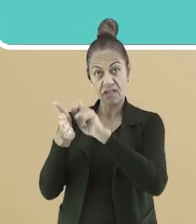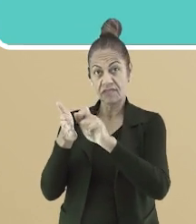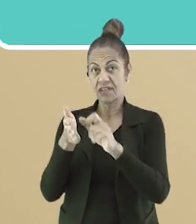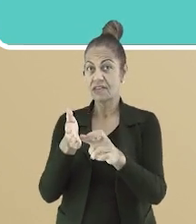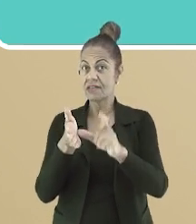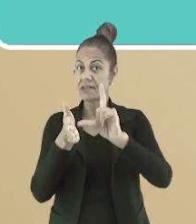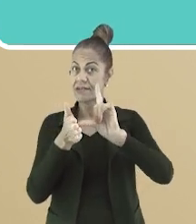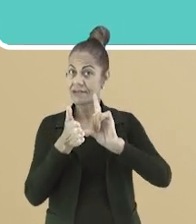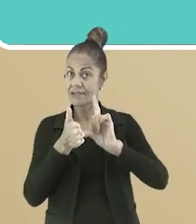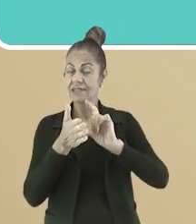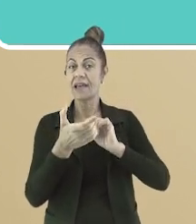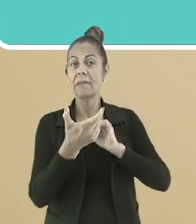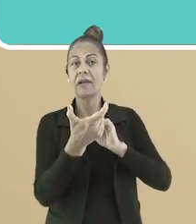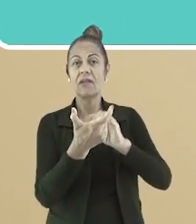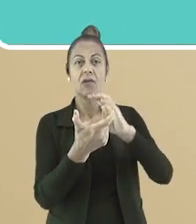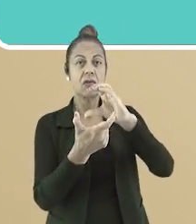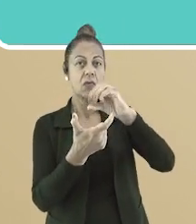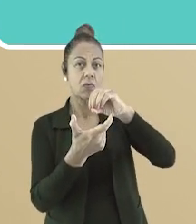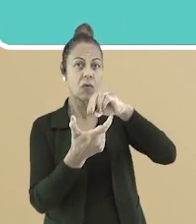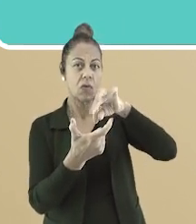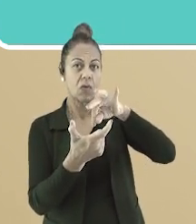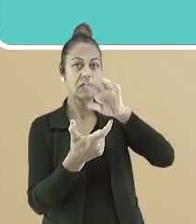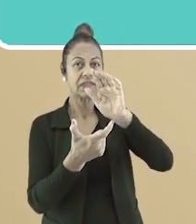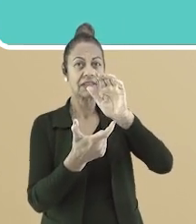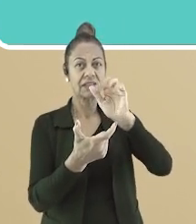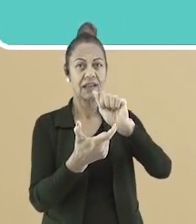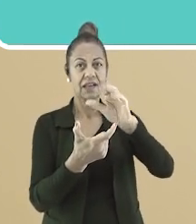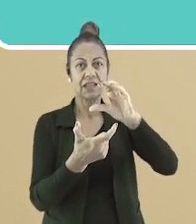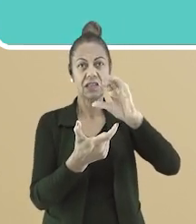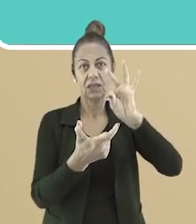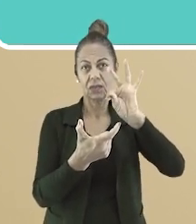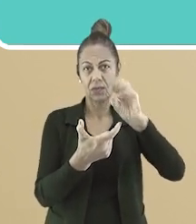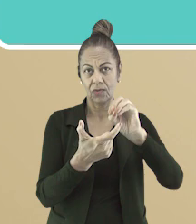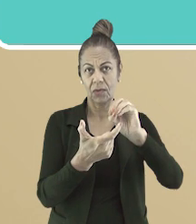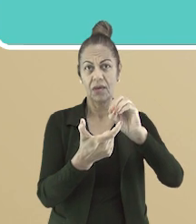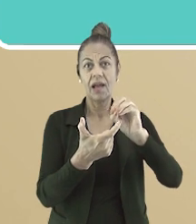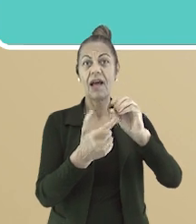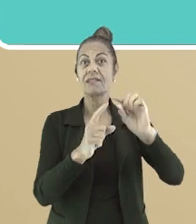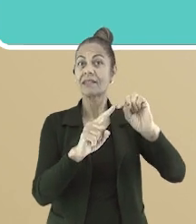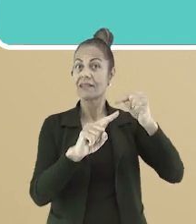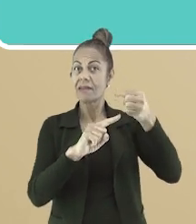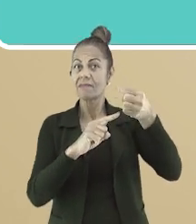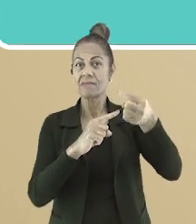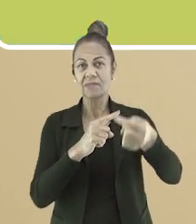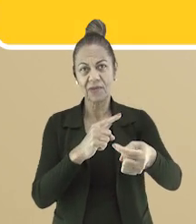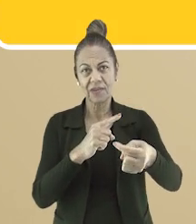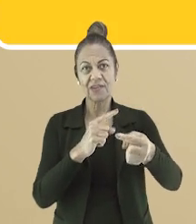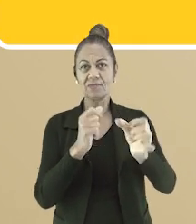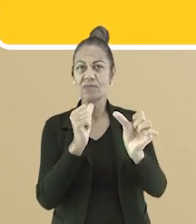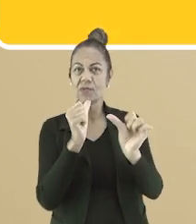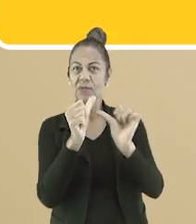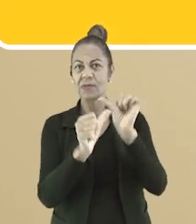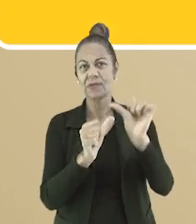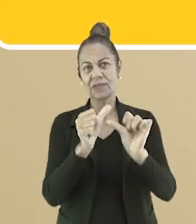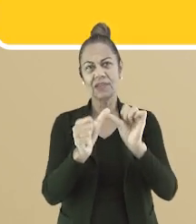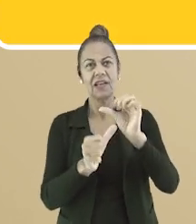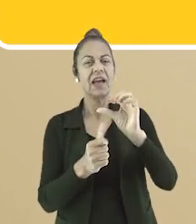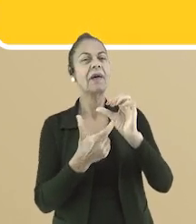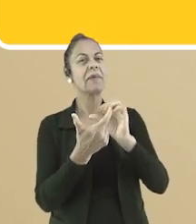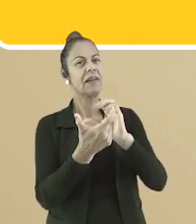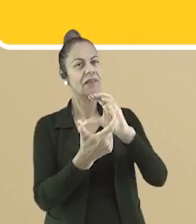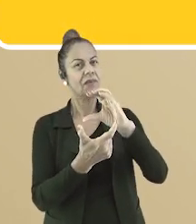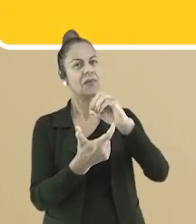Antes, escrito contacto e depois escrito contato. Foi neste